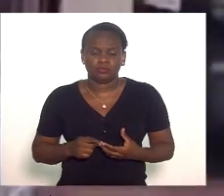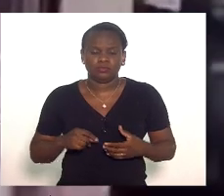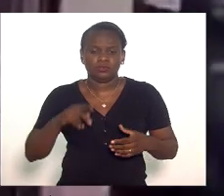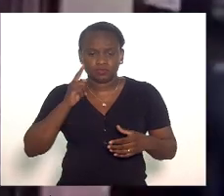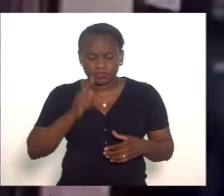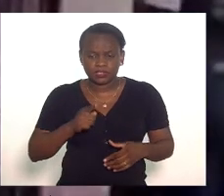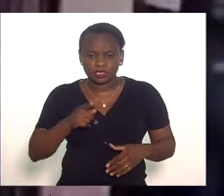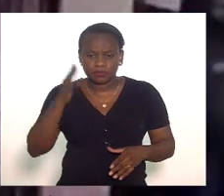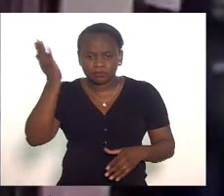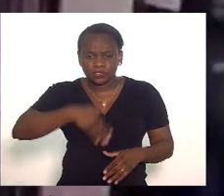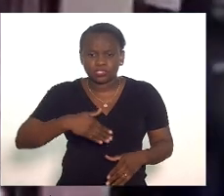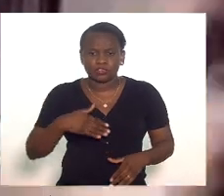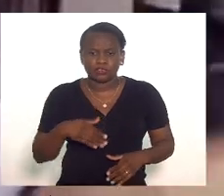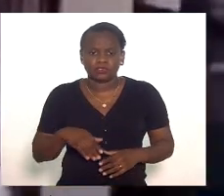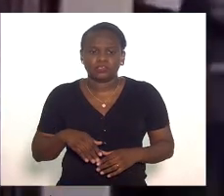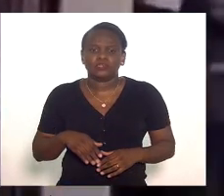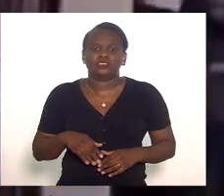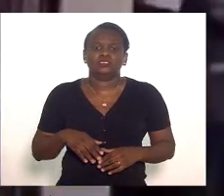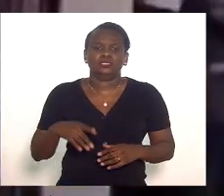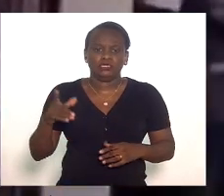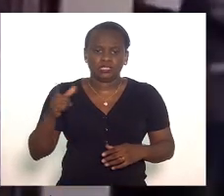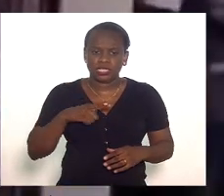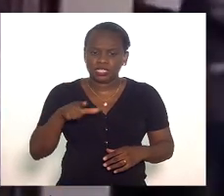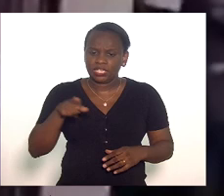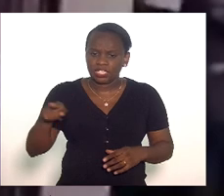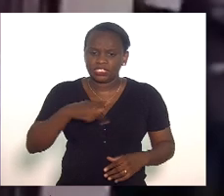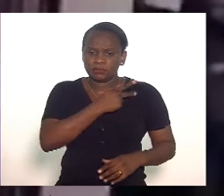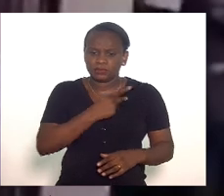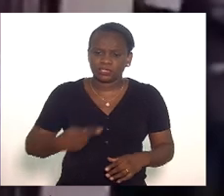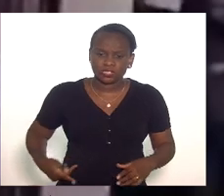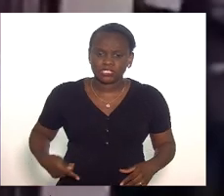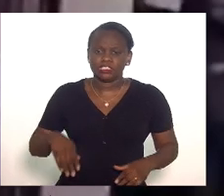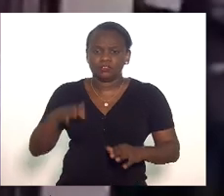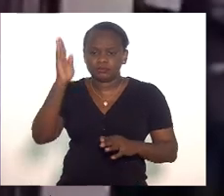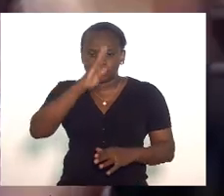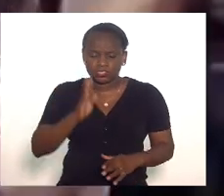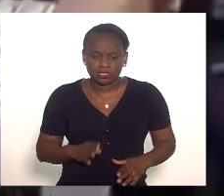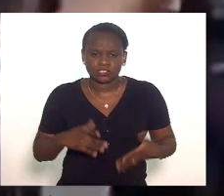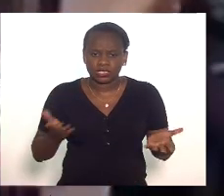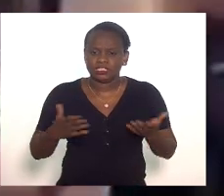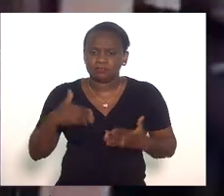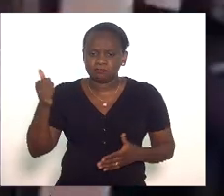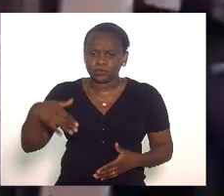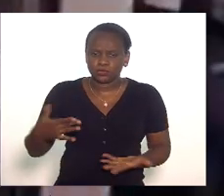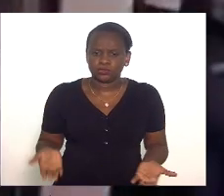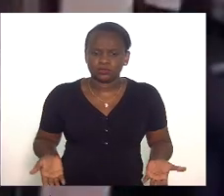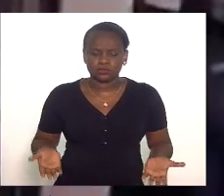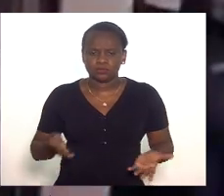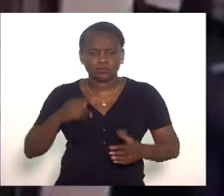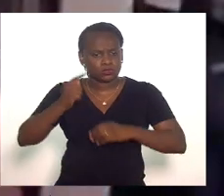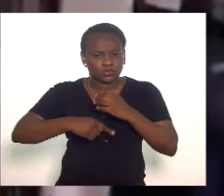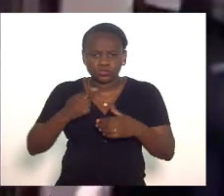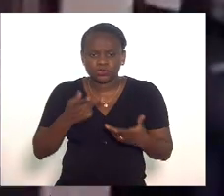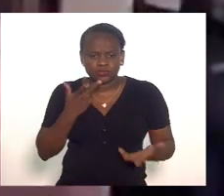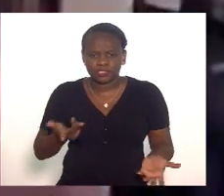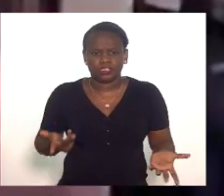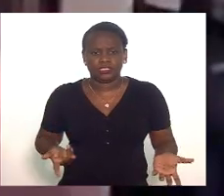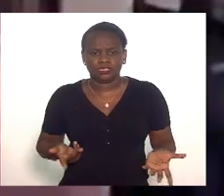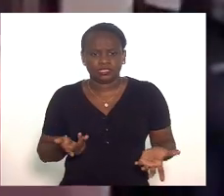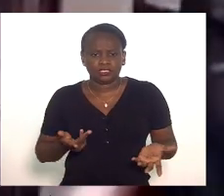reconhecendo o pai que é o presidente da república do brasil o mundo inteiro quer dizer